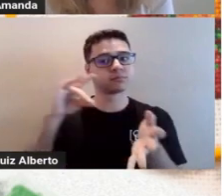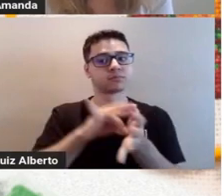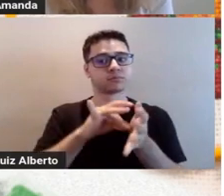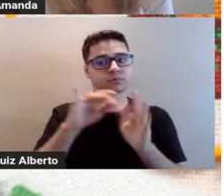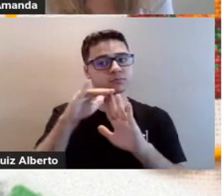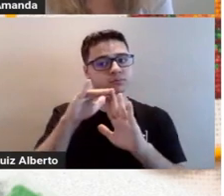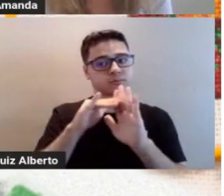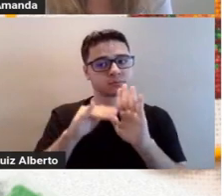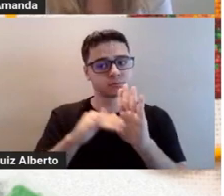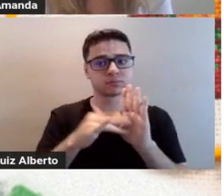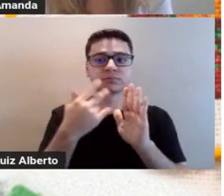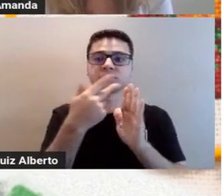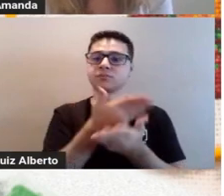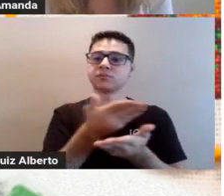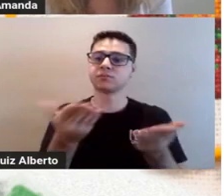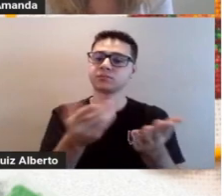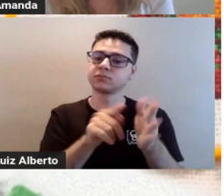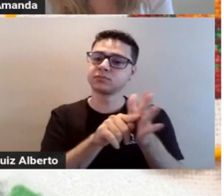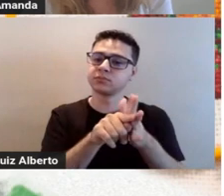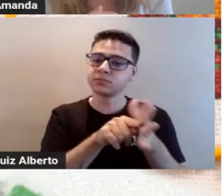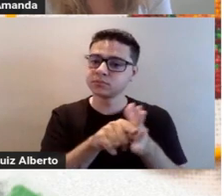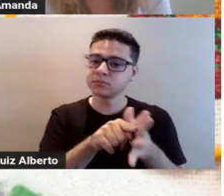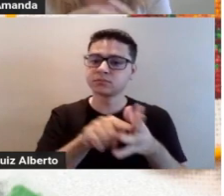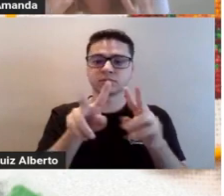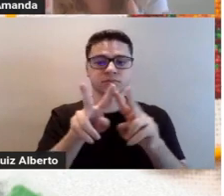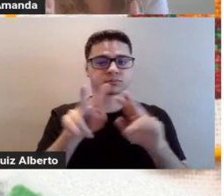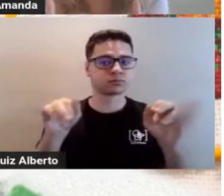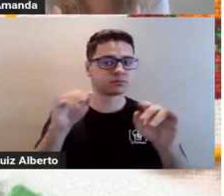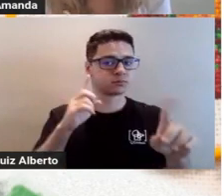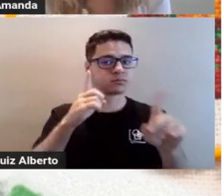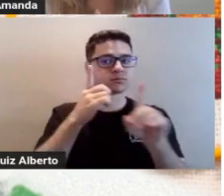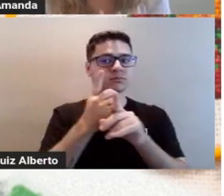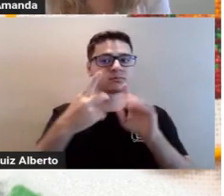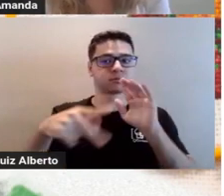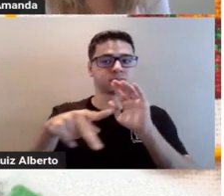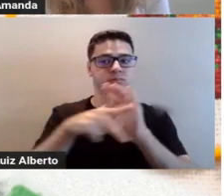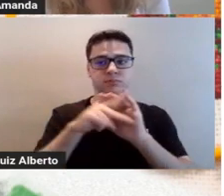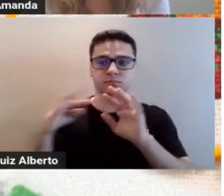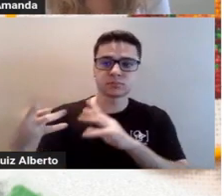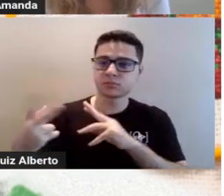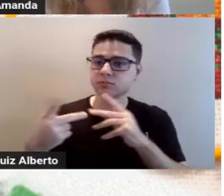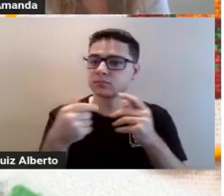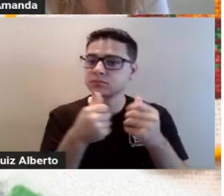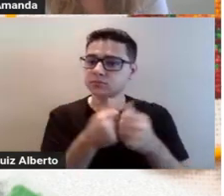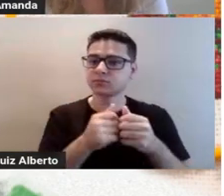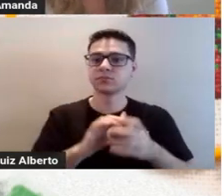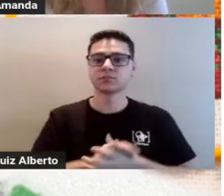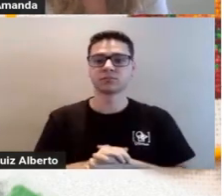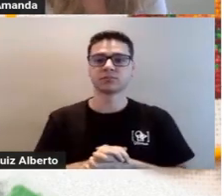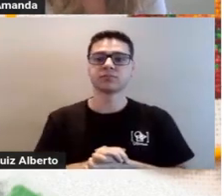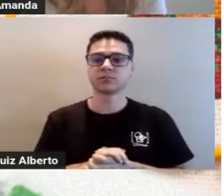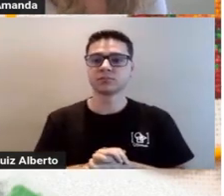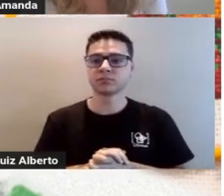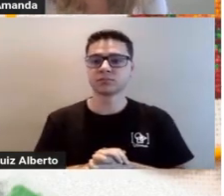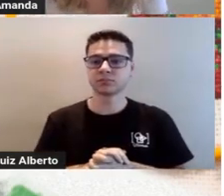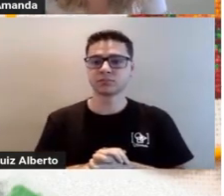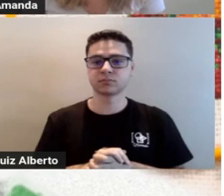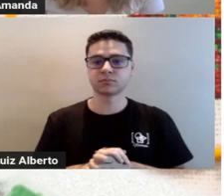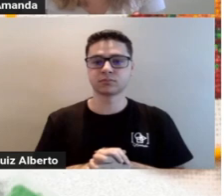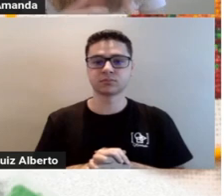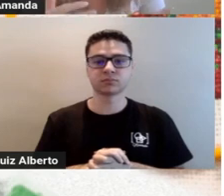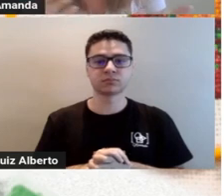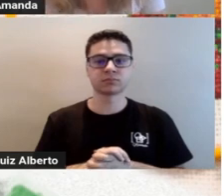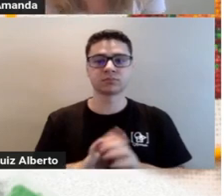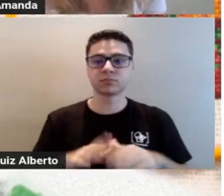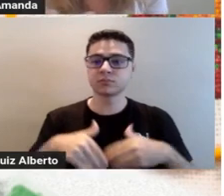pesquisarem por aí, vocês vão encontrar coisas mais realistas ligadas à pintura de agulha, mas esse não é uma característica